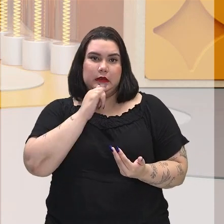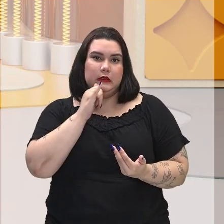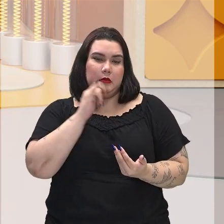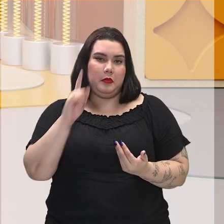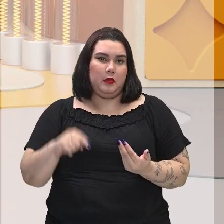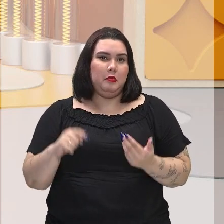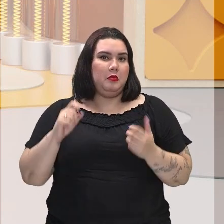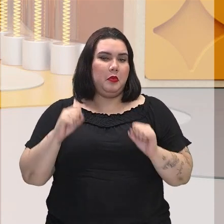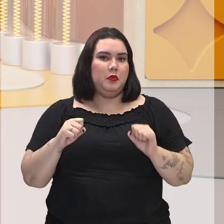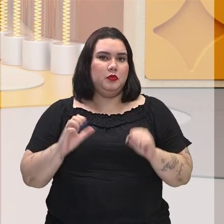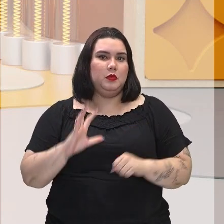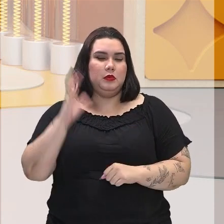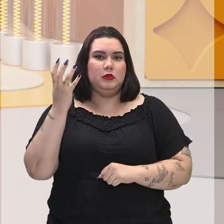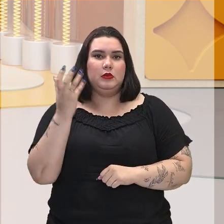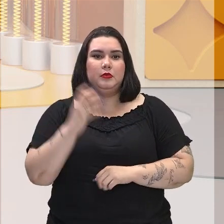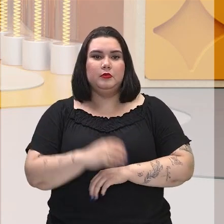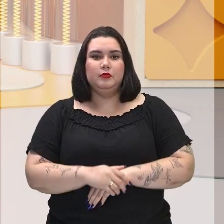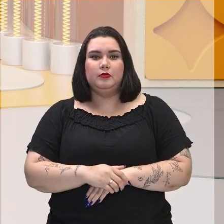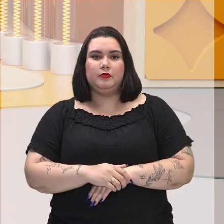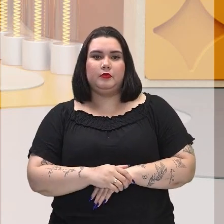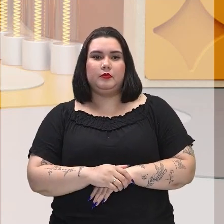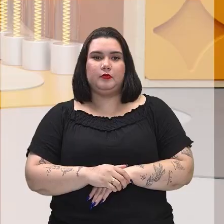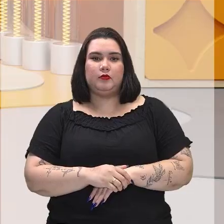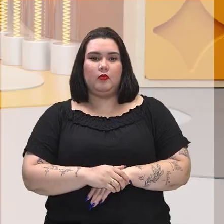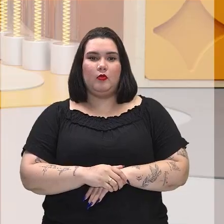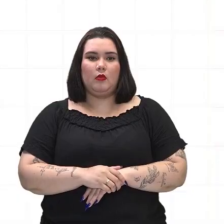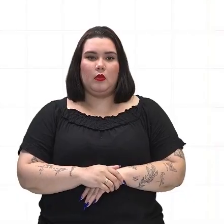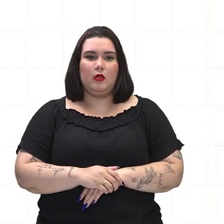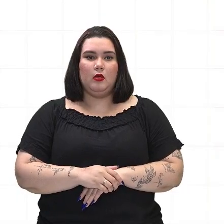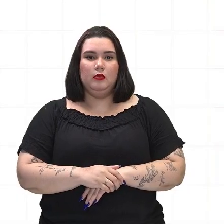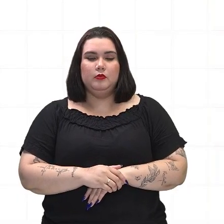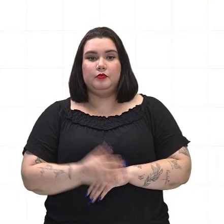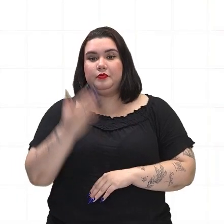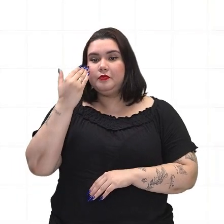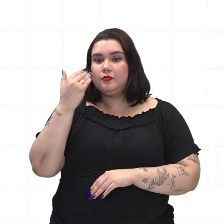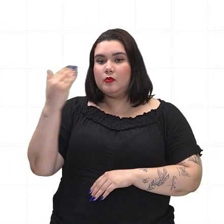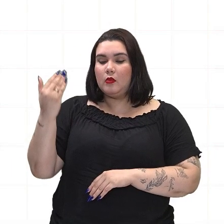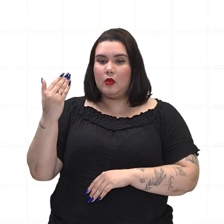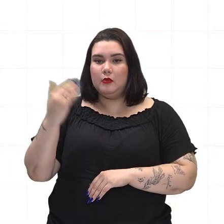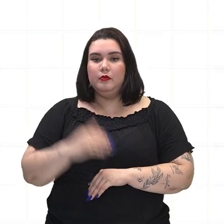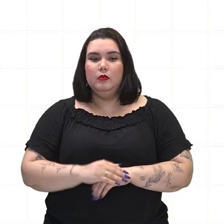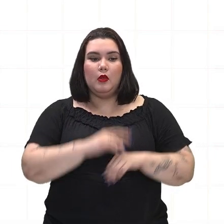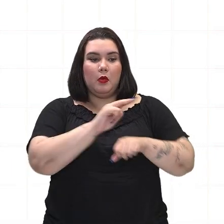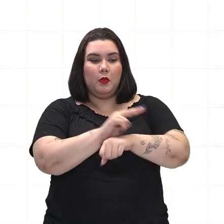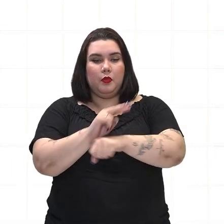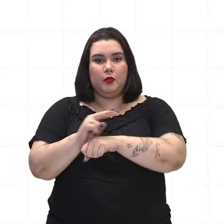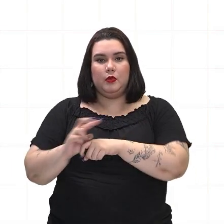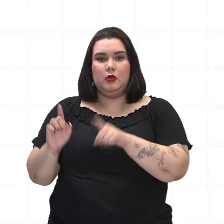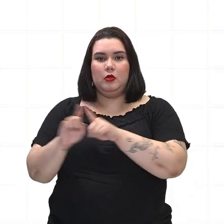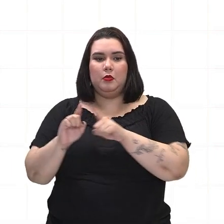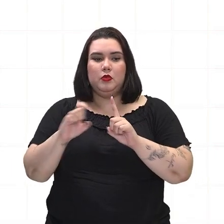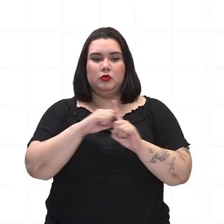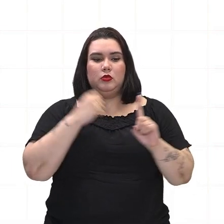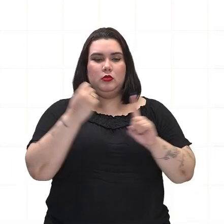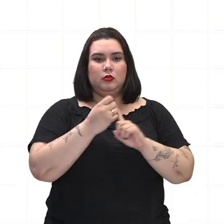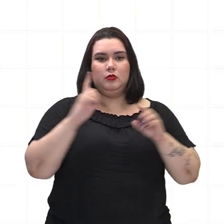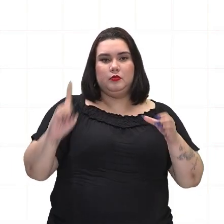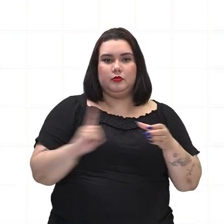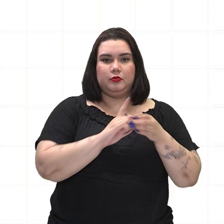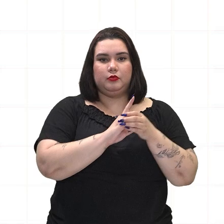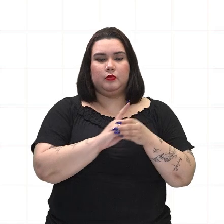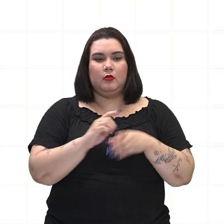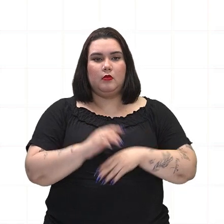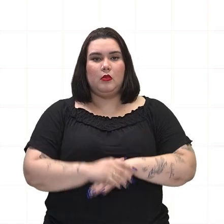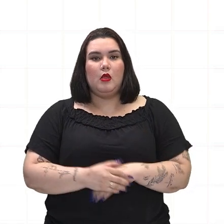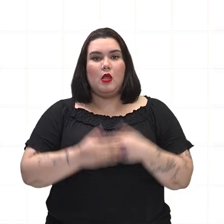Continuando. Proteção e integração. Vamos lá verificar. Proteção e integração social. A tutela